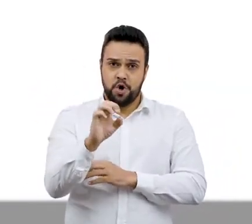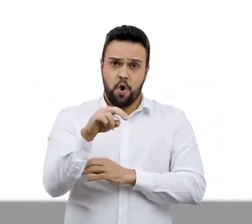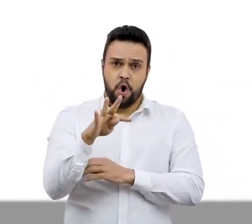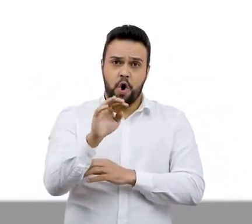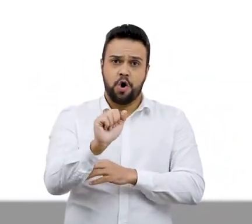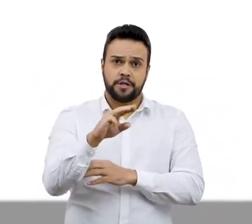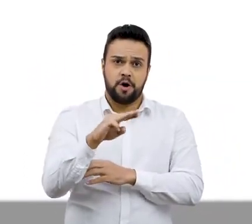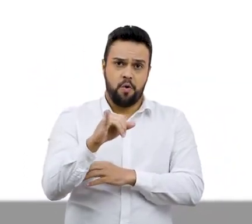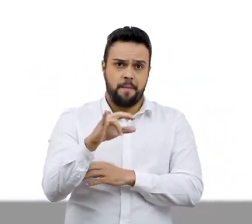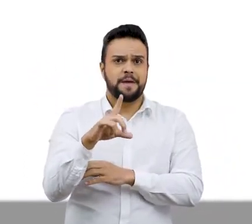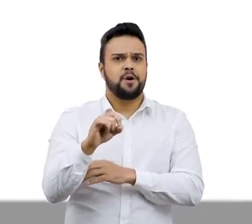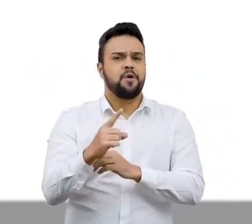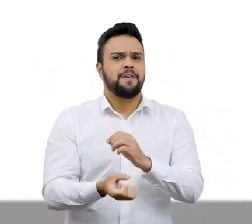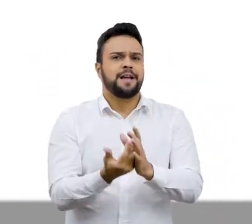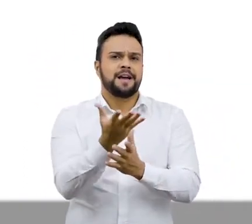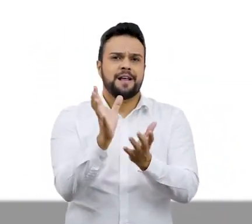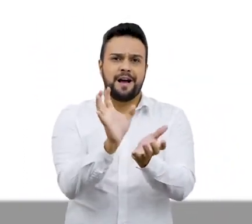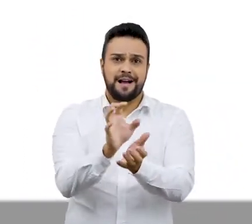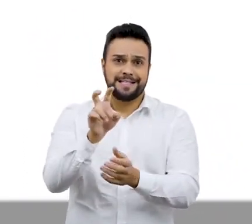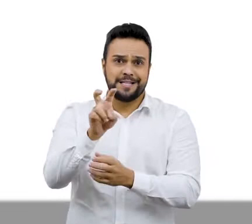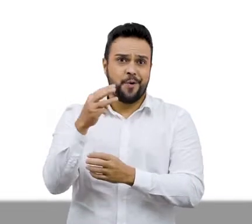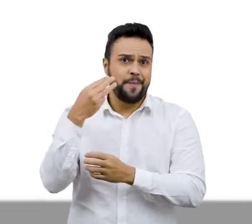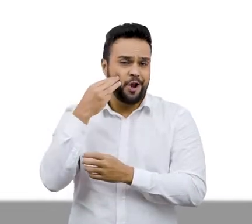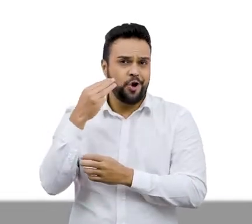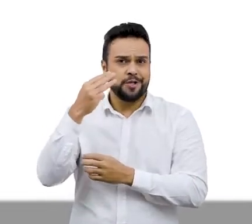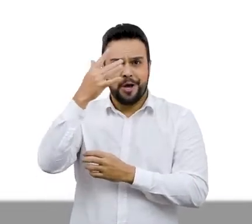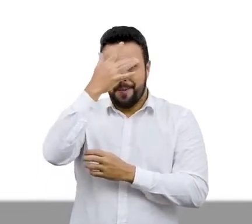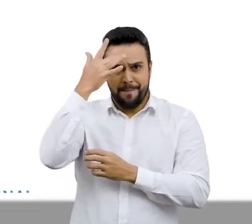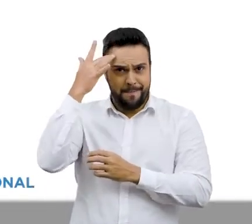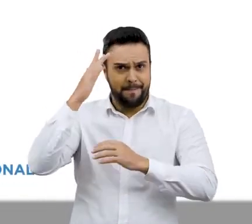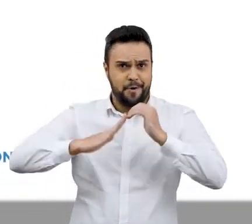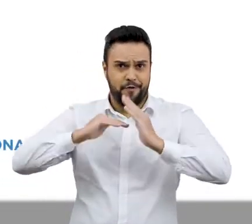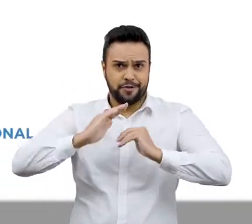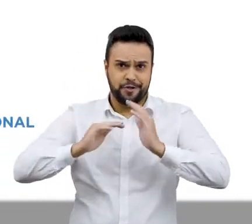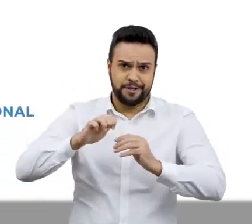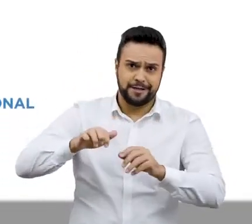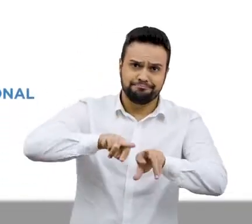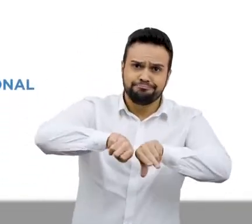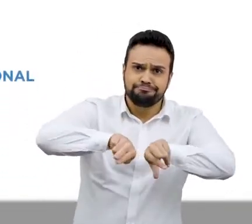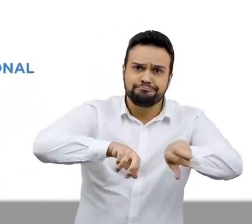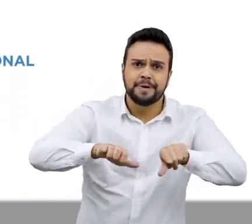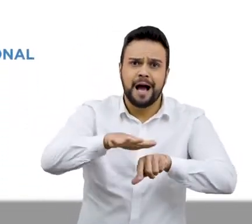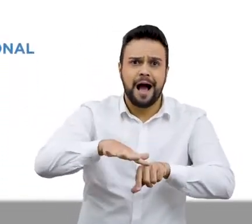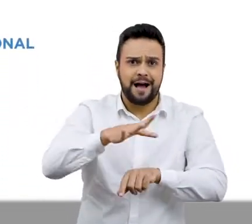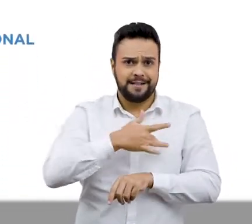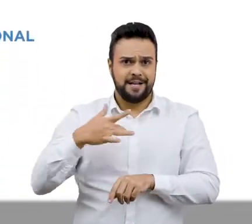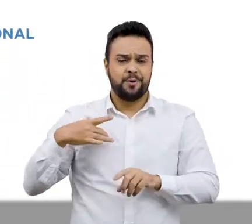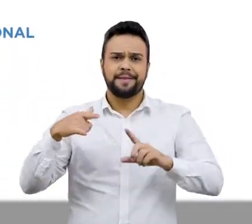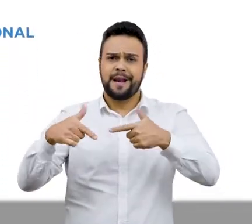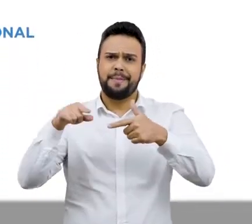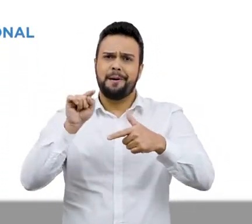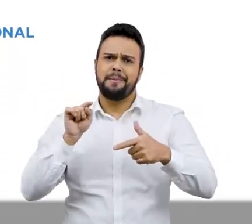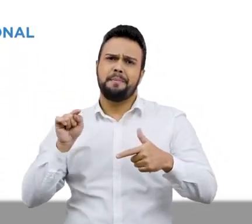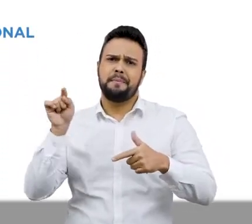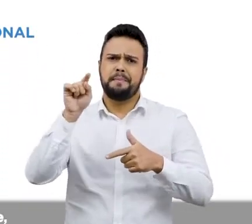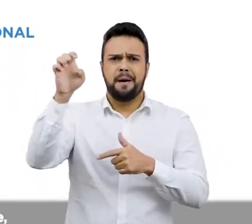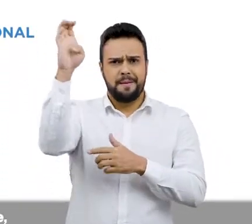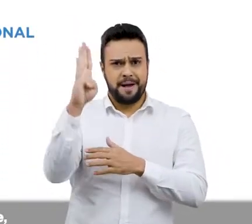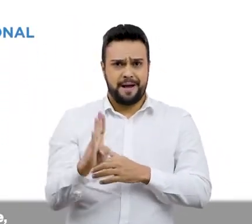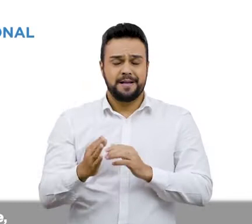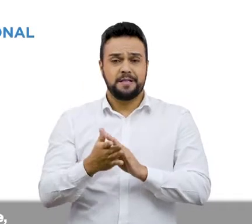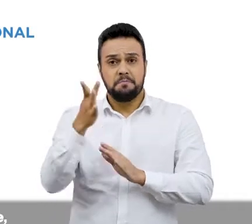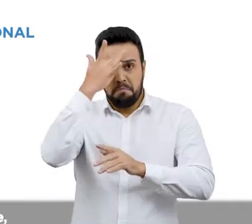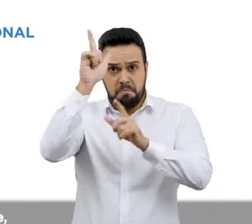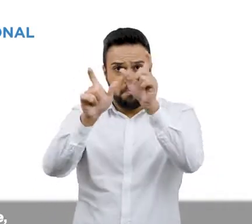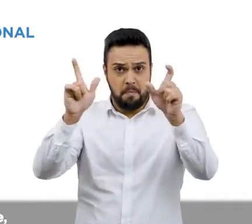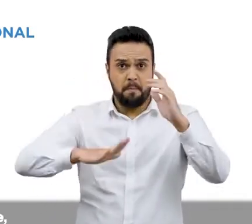Comigo e vai criar um banco com 5 milhões de profissionais de diversas áreas da saúde para atuar em todo o país. Estes